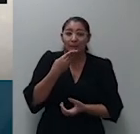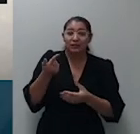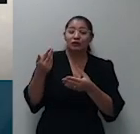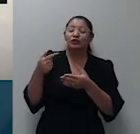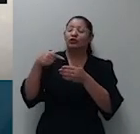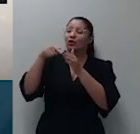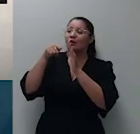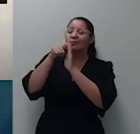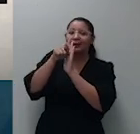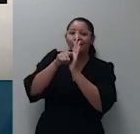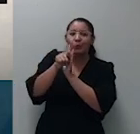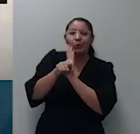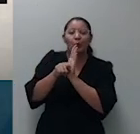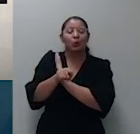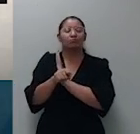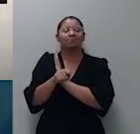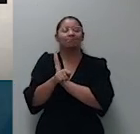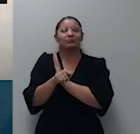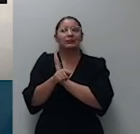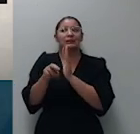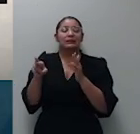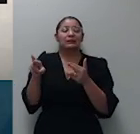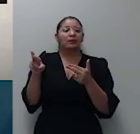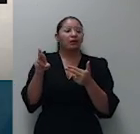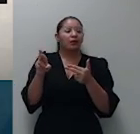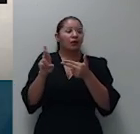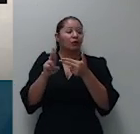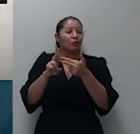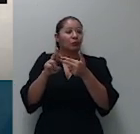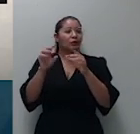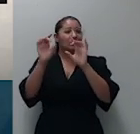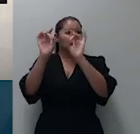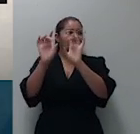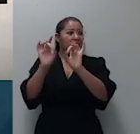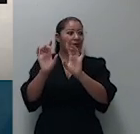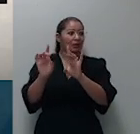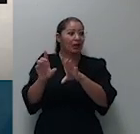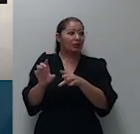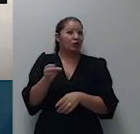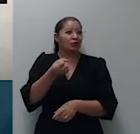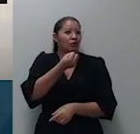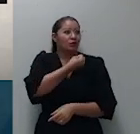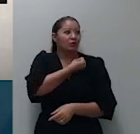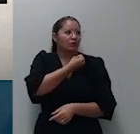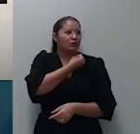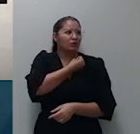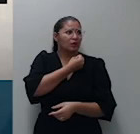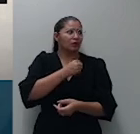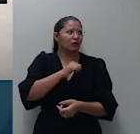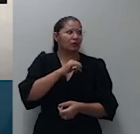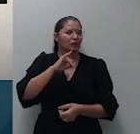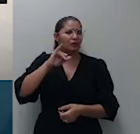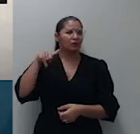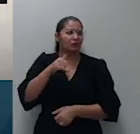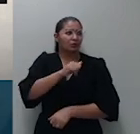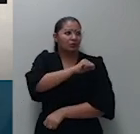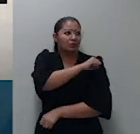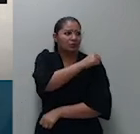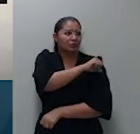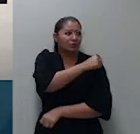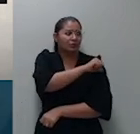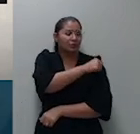especial 1.717.166 Rio de Janeiro na área 1.293